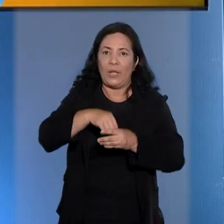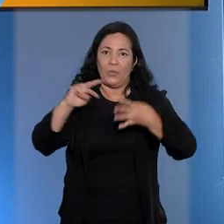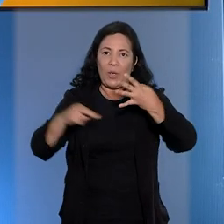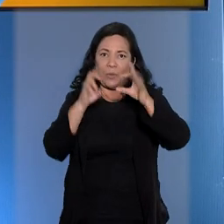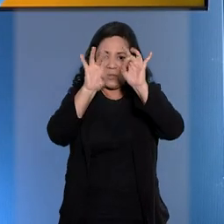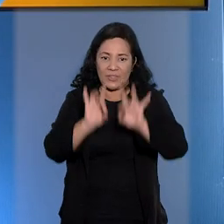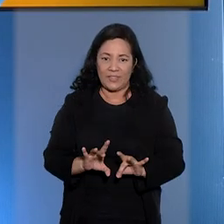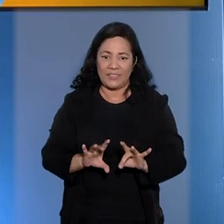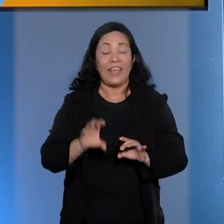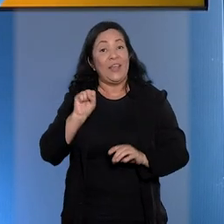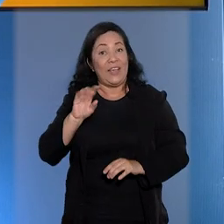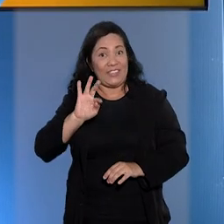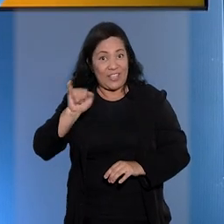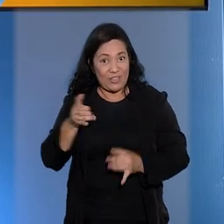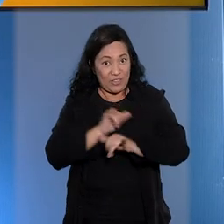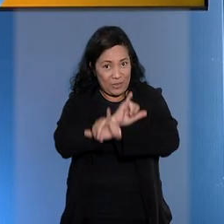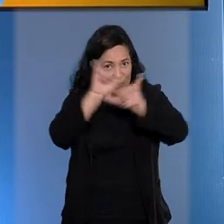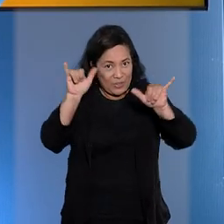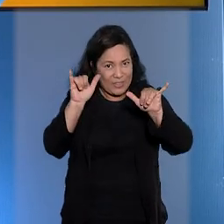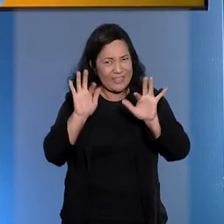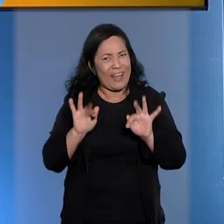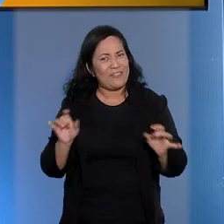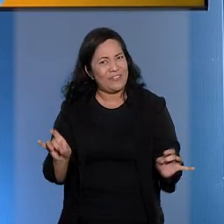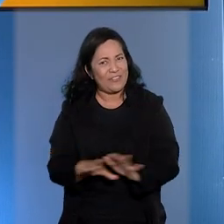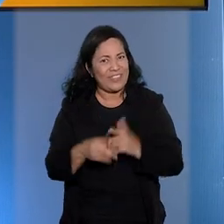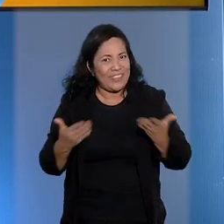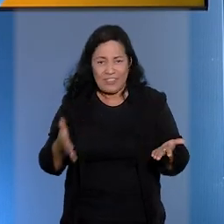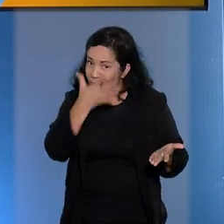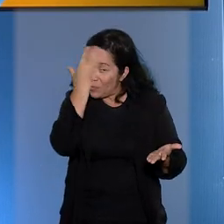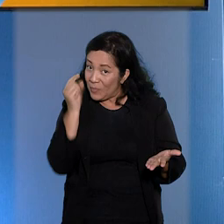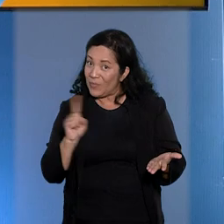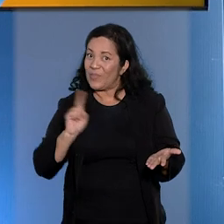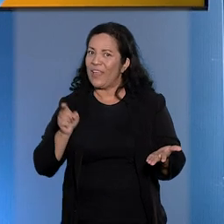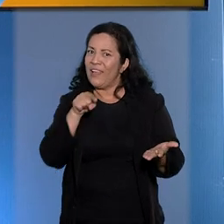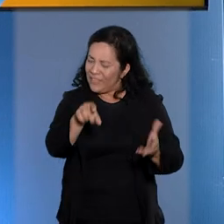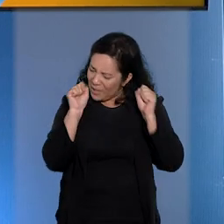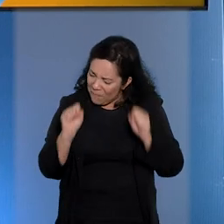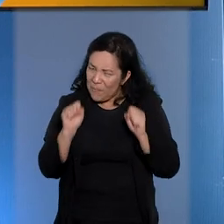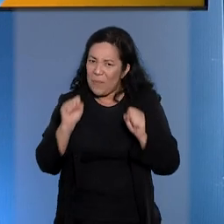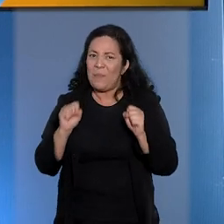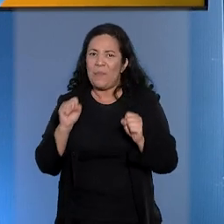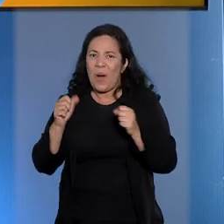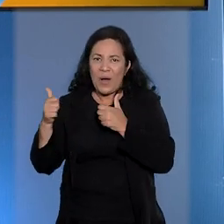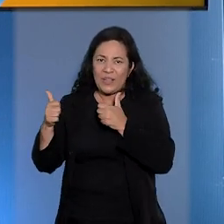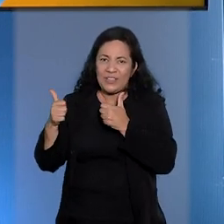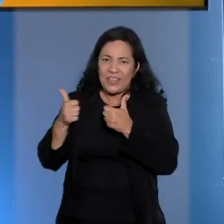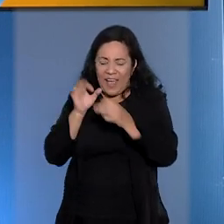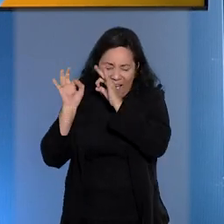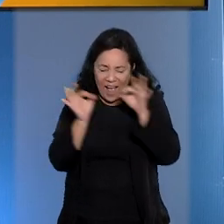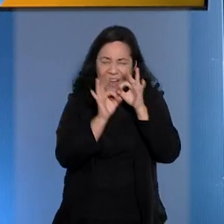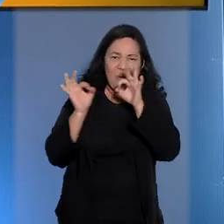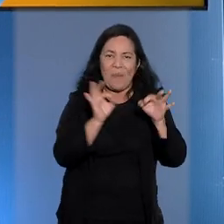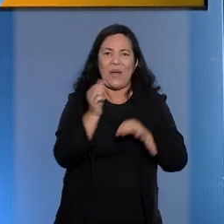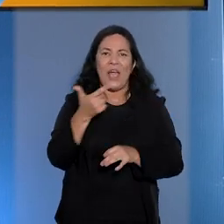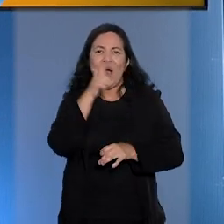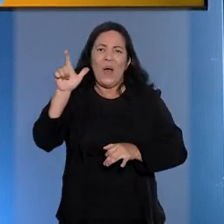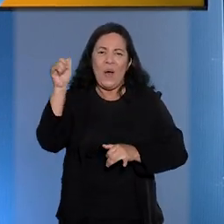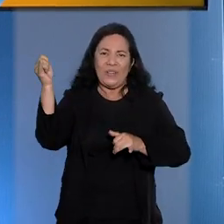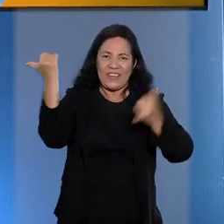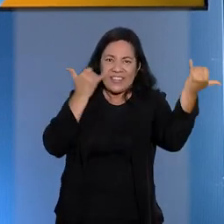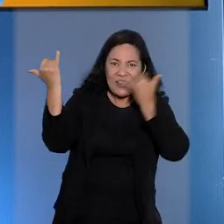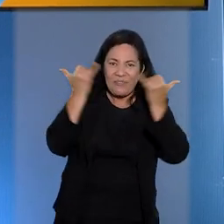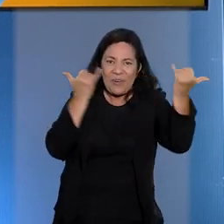E o STJ Notícias está chegando ao fim. Não esqueça que você pode acompanhar outras decisões e